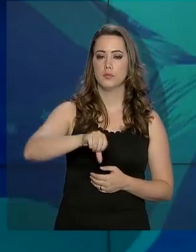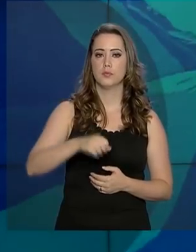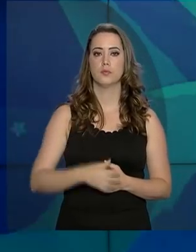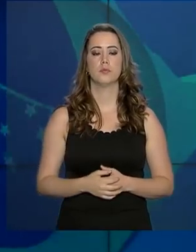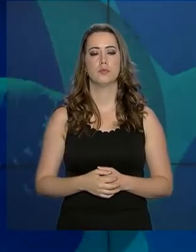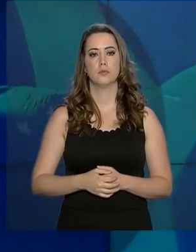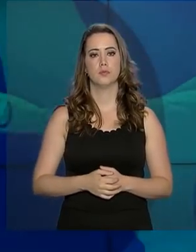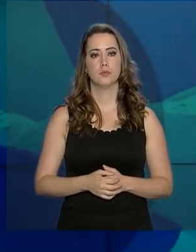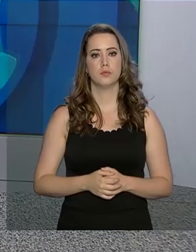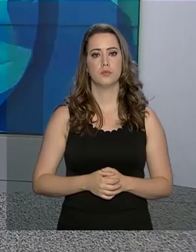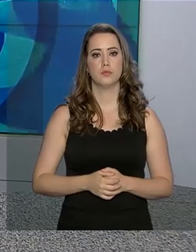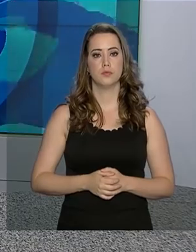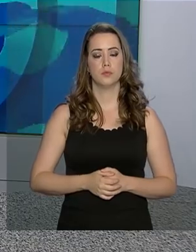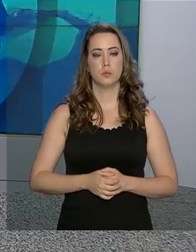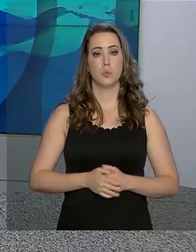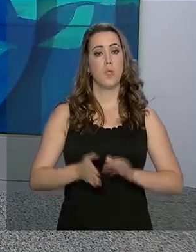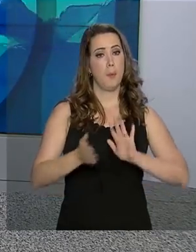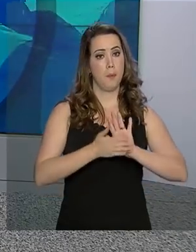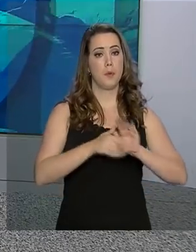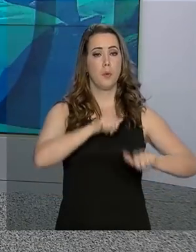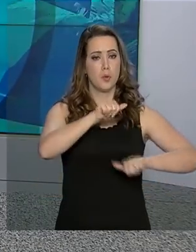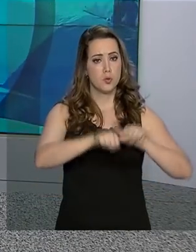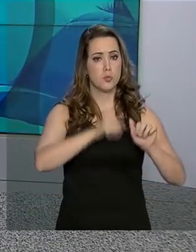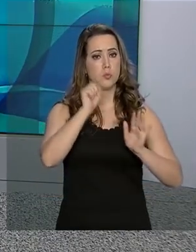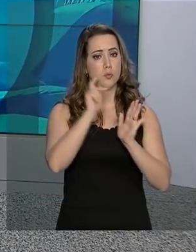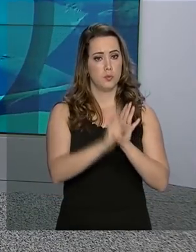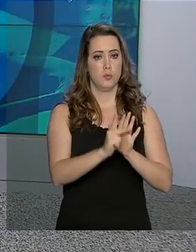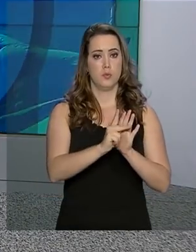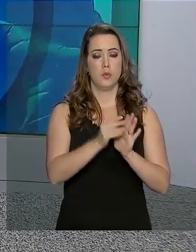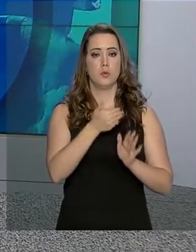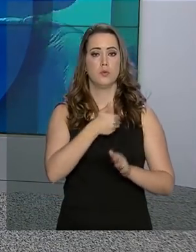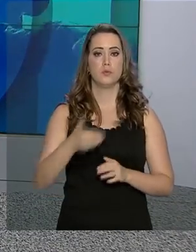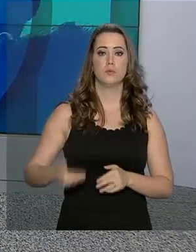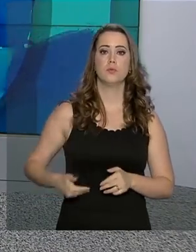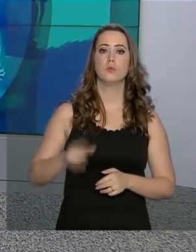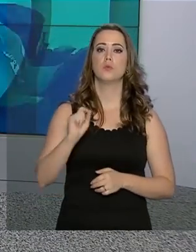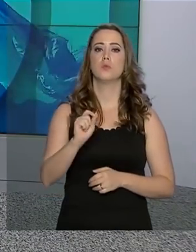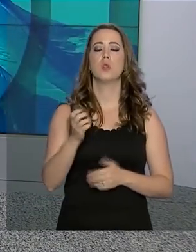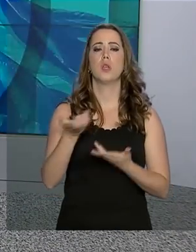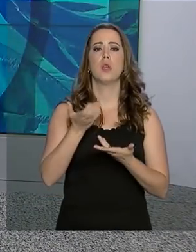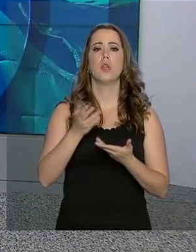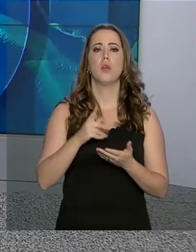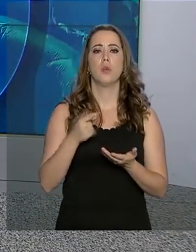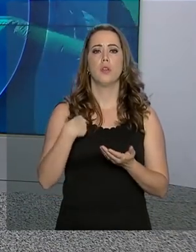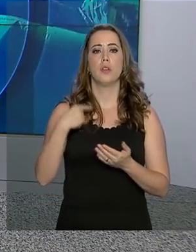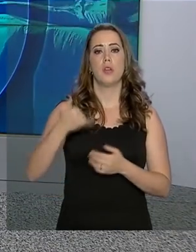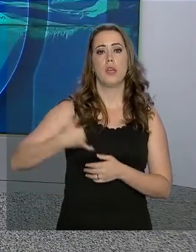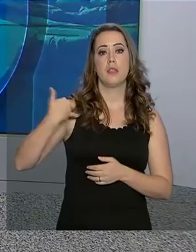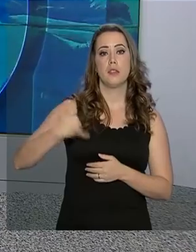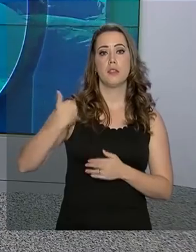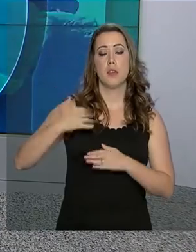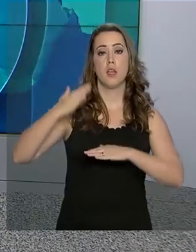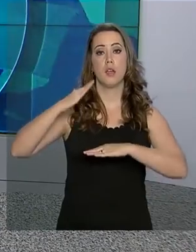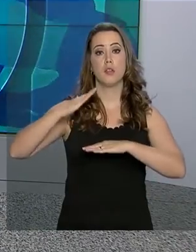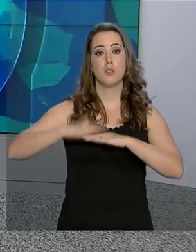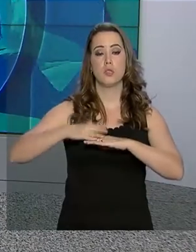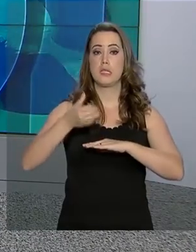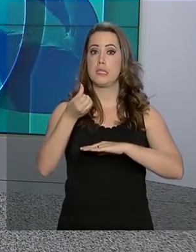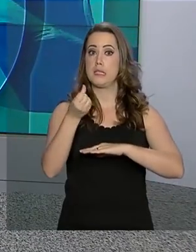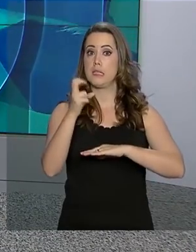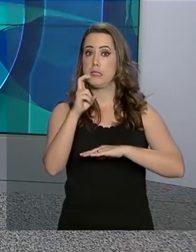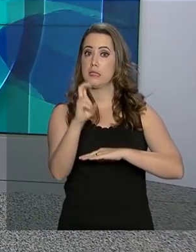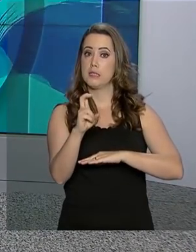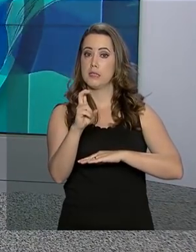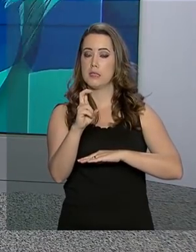2019. A proposta de reforma da Previdência do governo pretende fixar idade mínima de 65